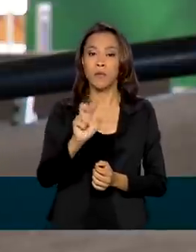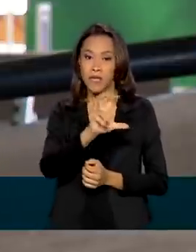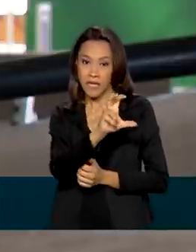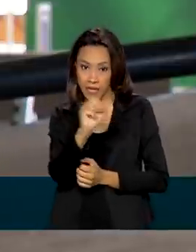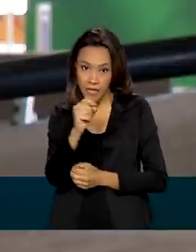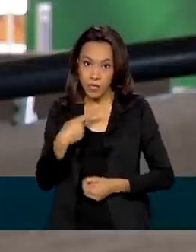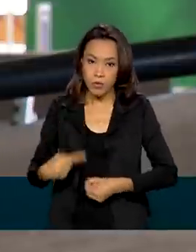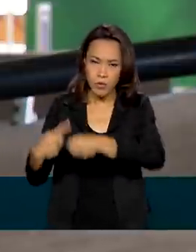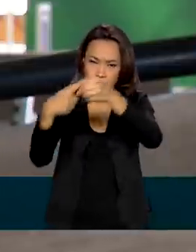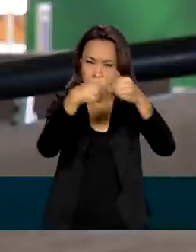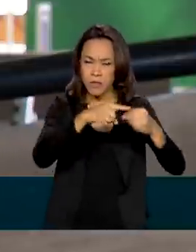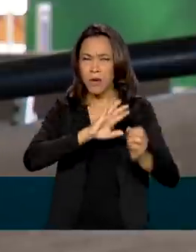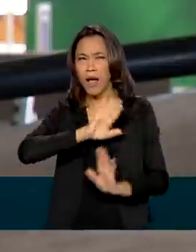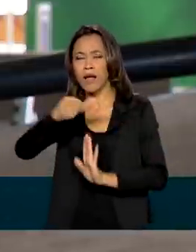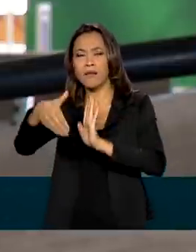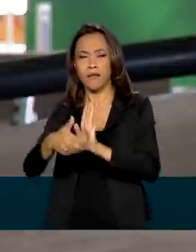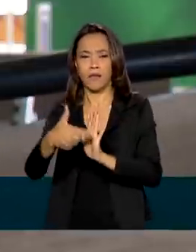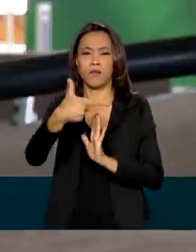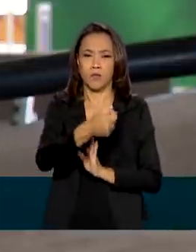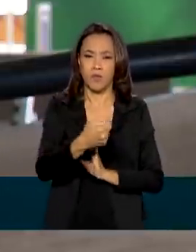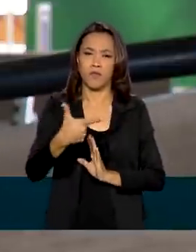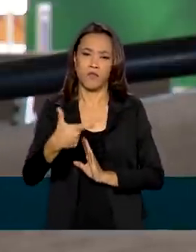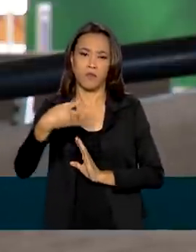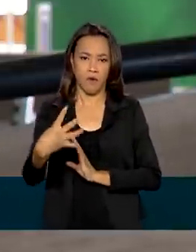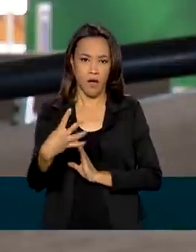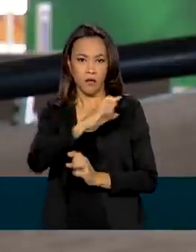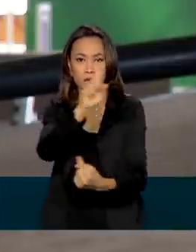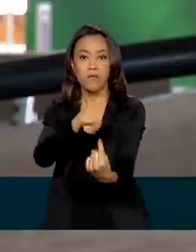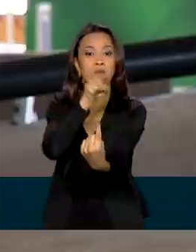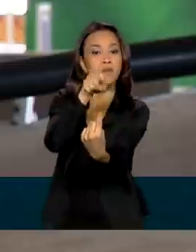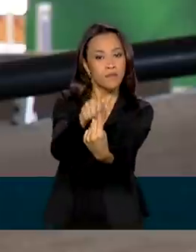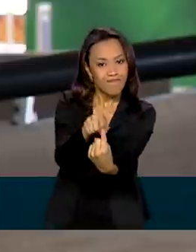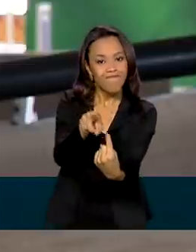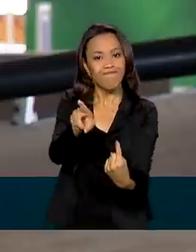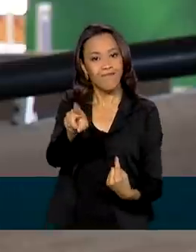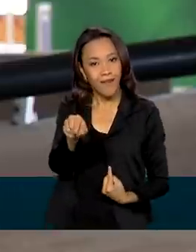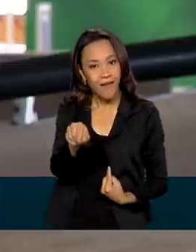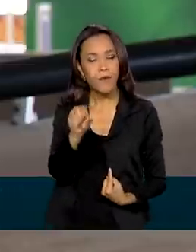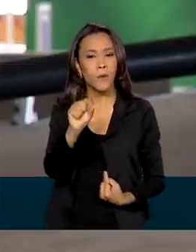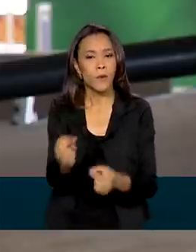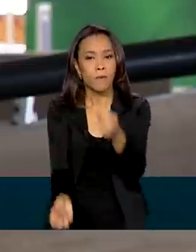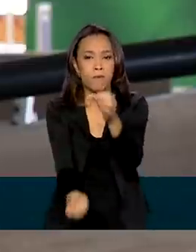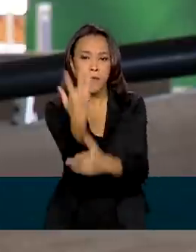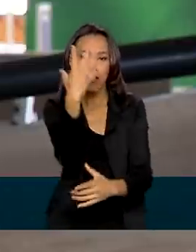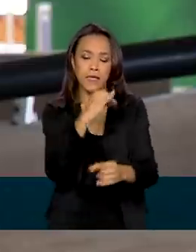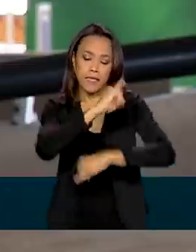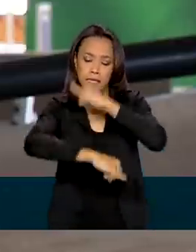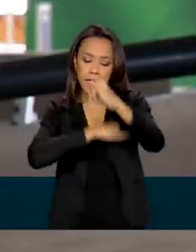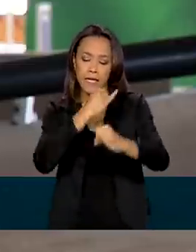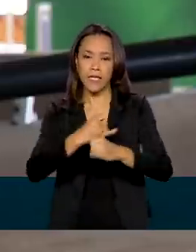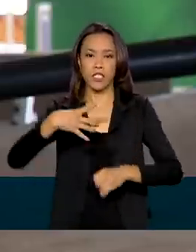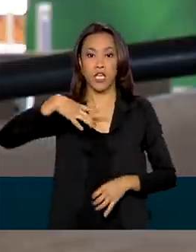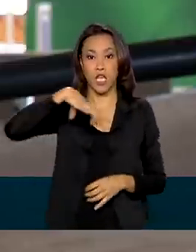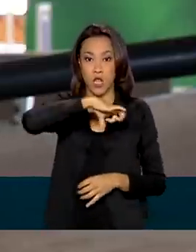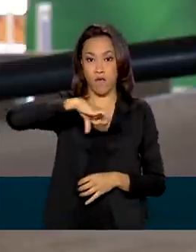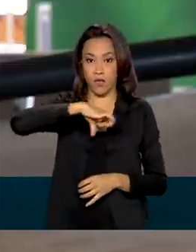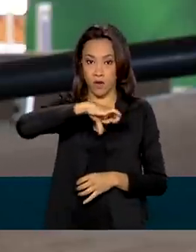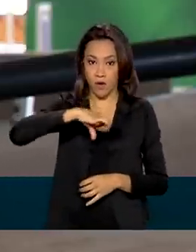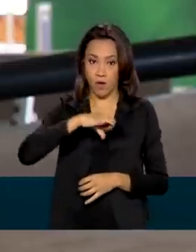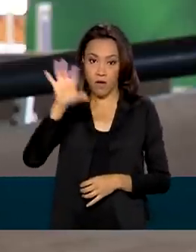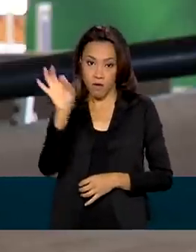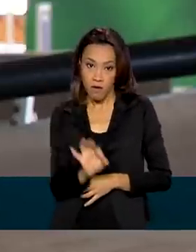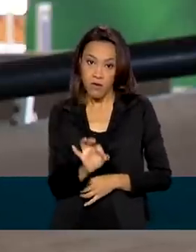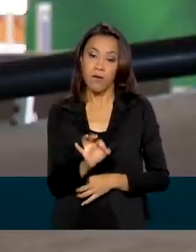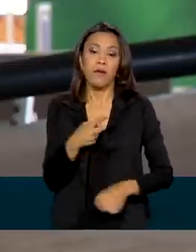2024. A meta, então, Renata, é instalar internet banda larga em 99% dos